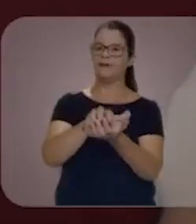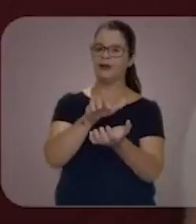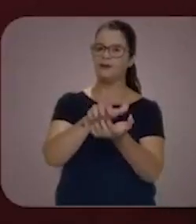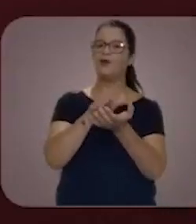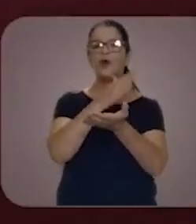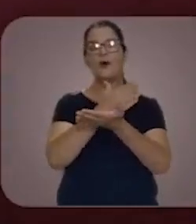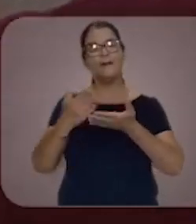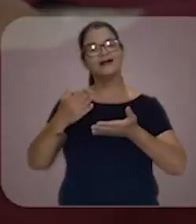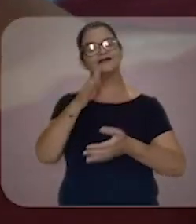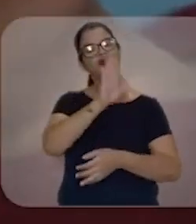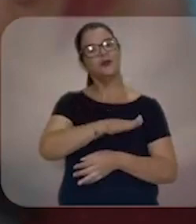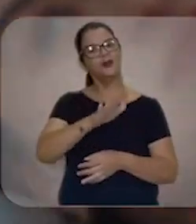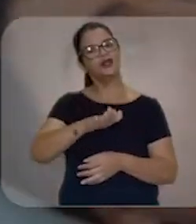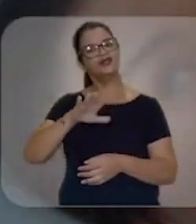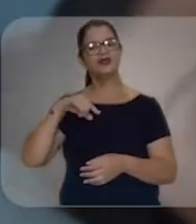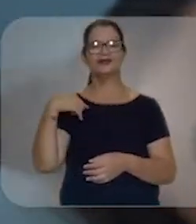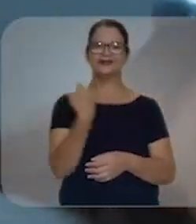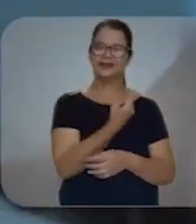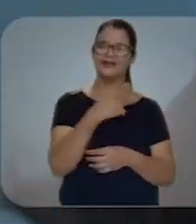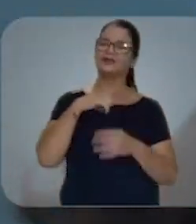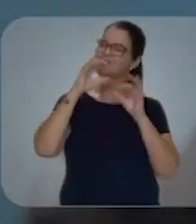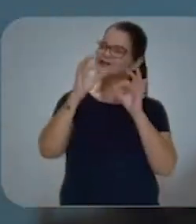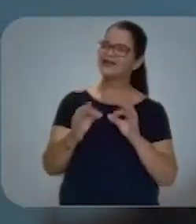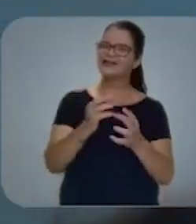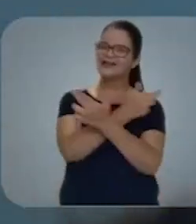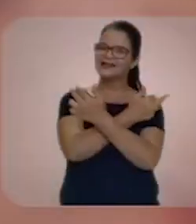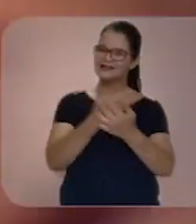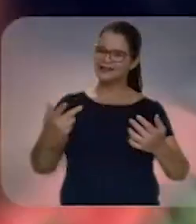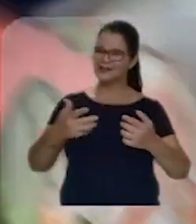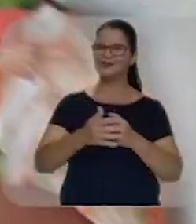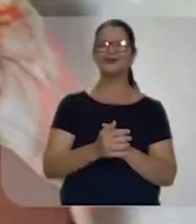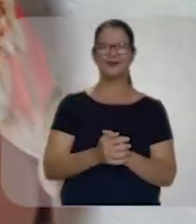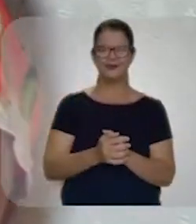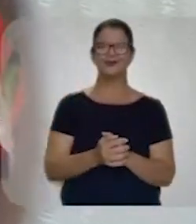começando pelas nossas crianças. Eu tenho certeza disso.